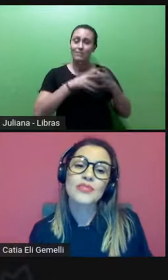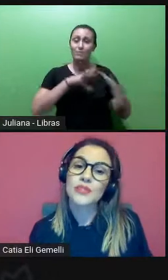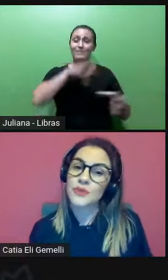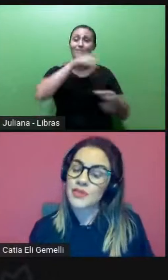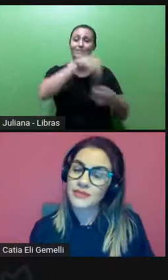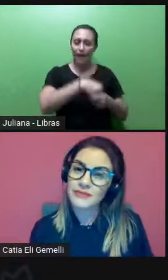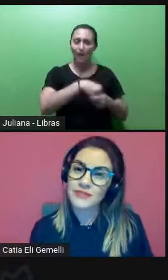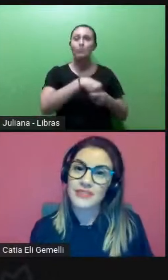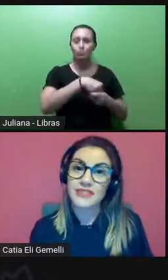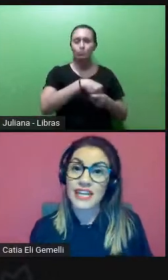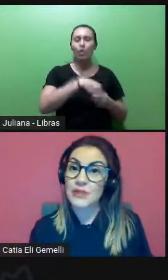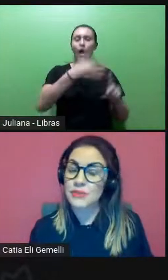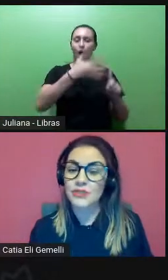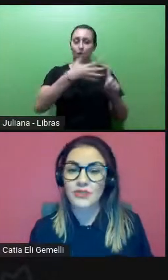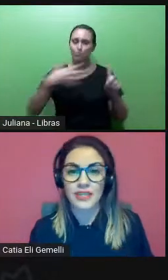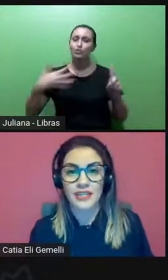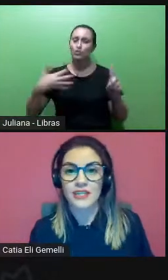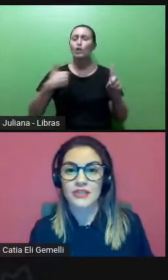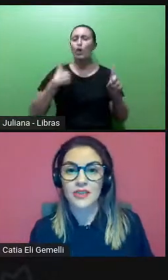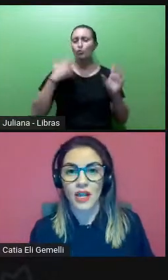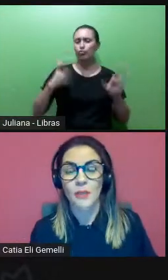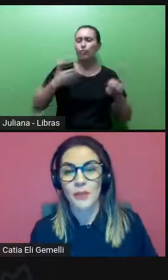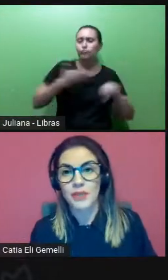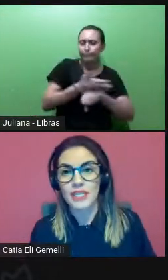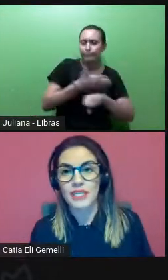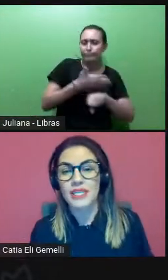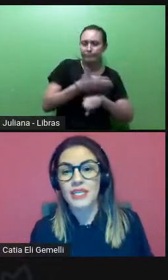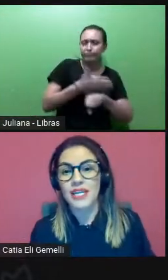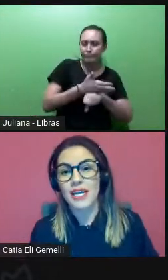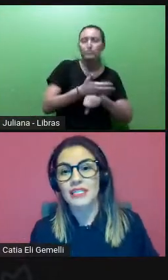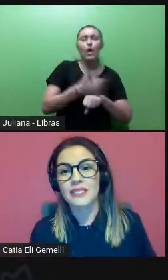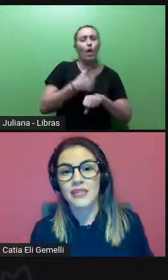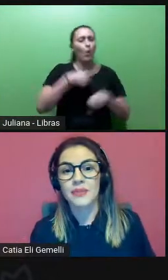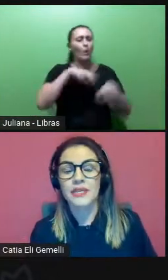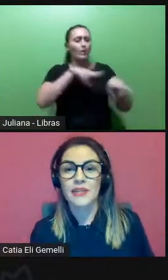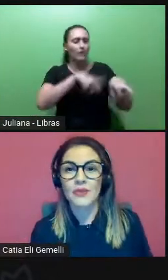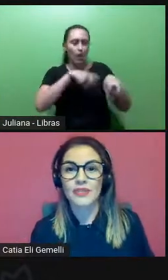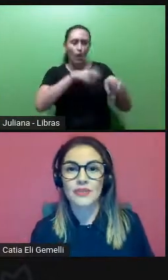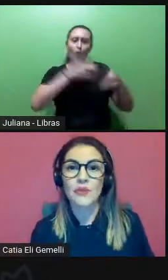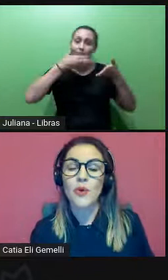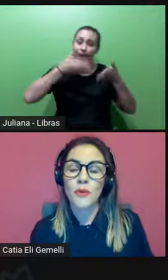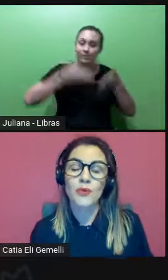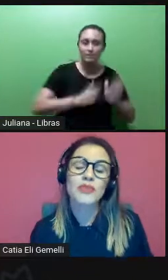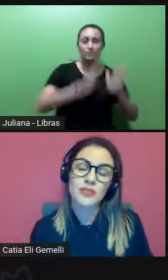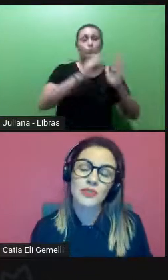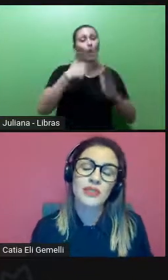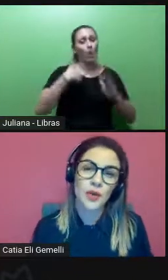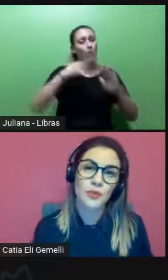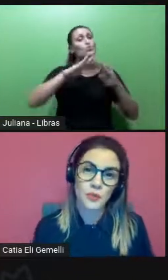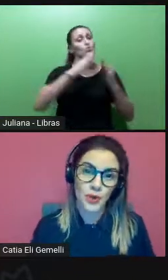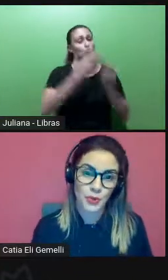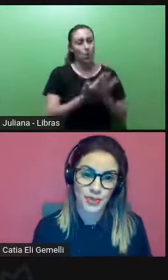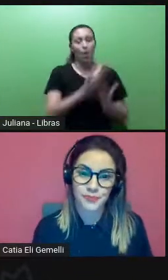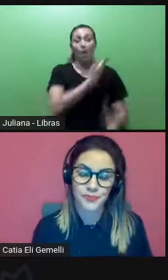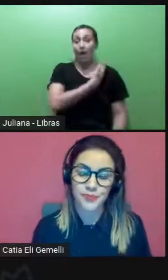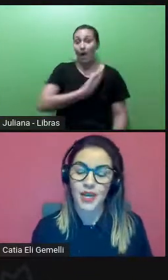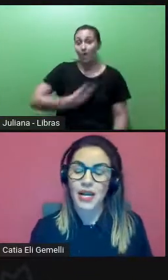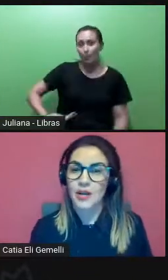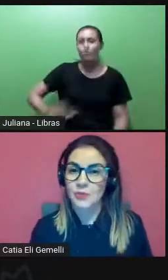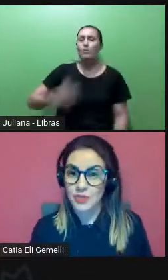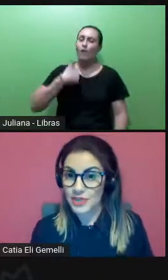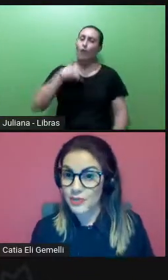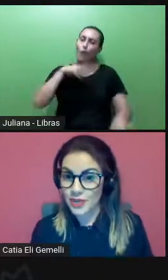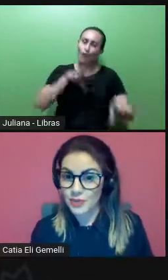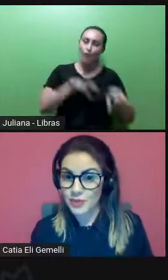eu nasci no interior, sempre estudei em escola pública e realizei a minha graduação com bolsa social pelo ProUni.